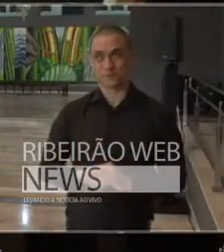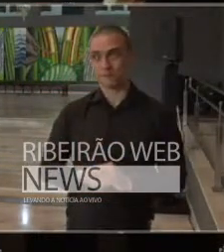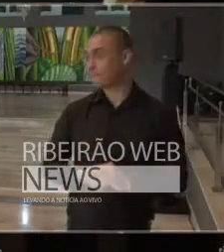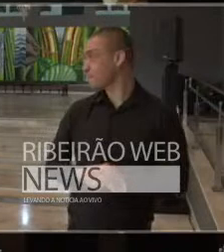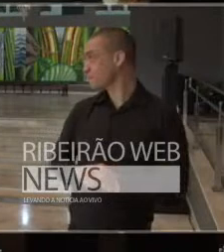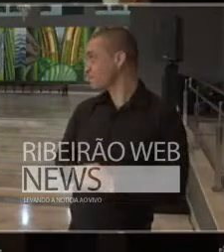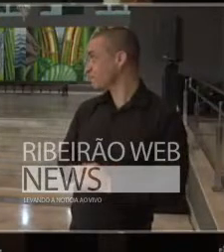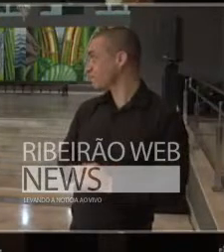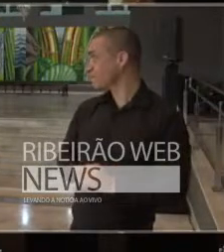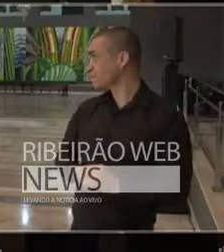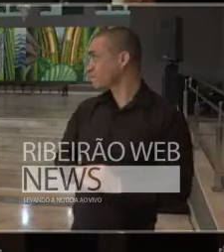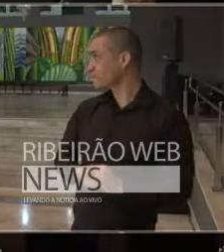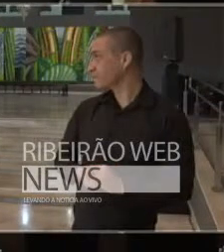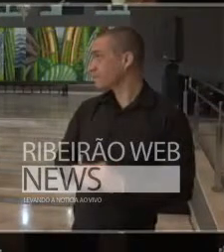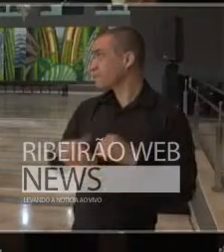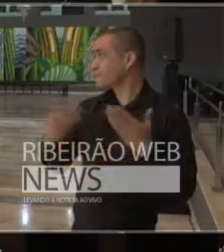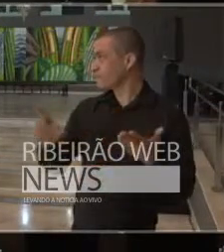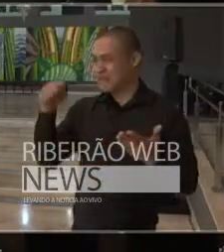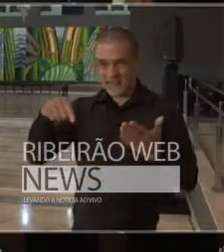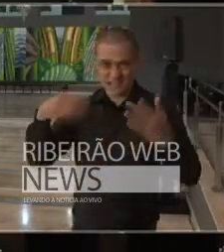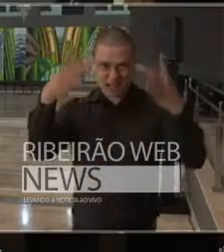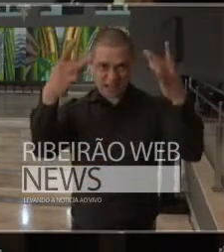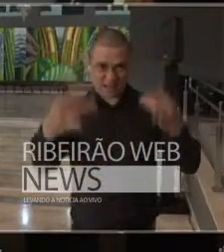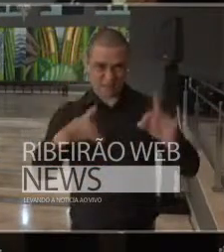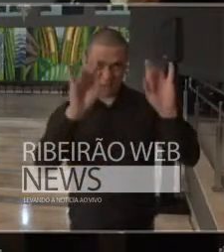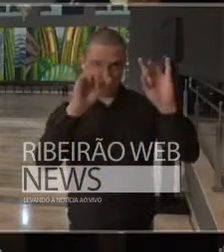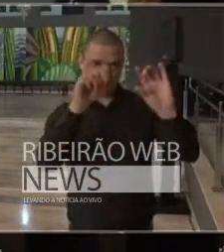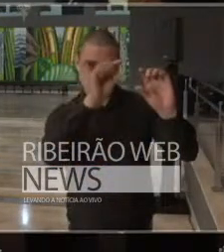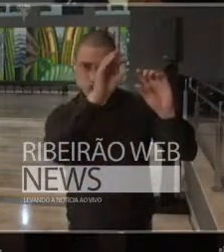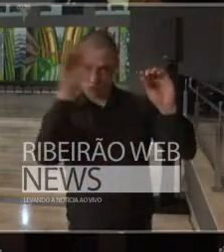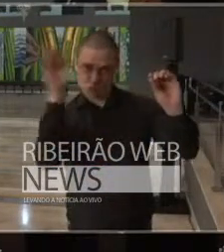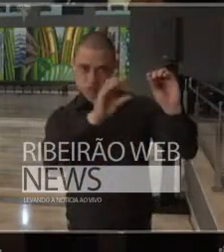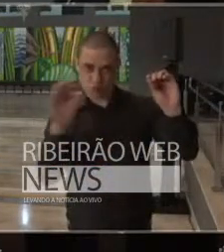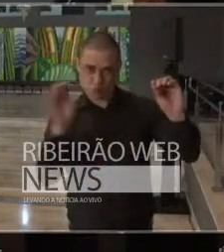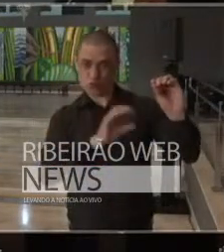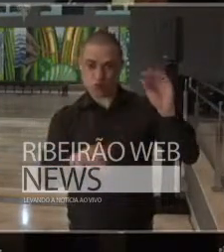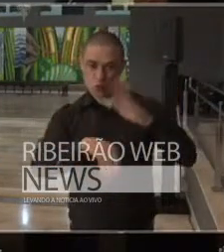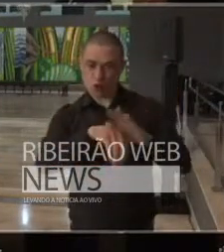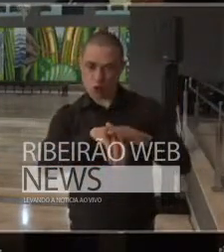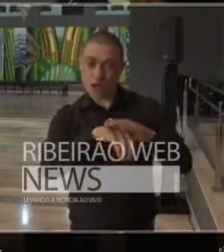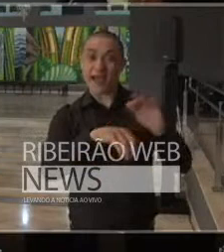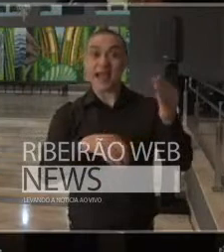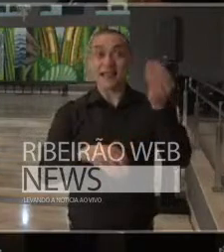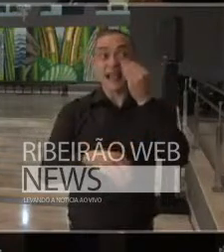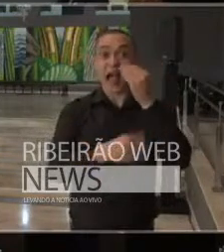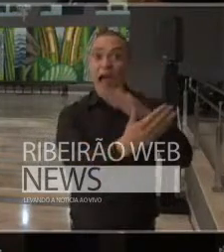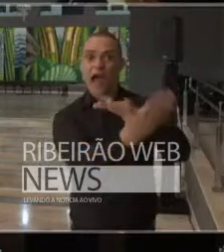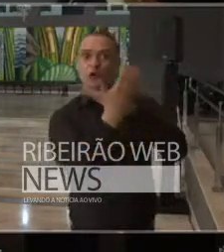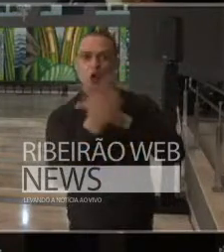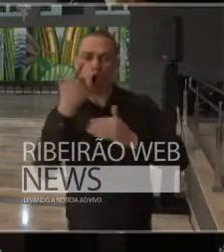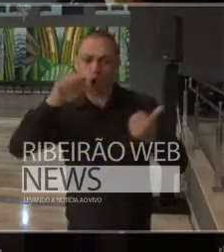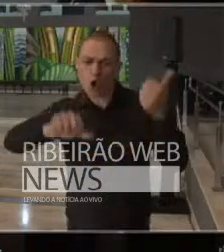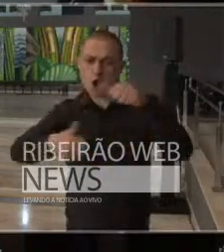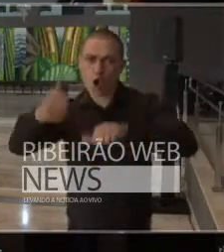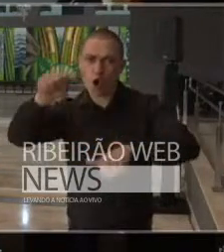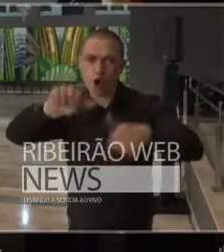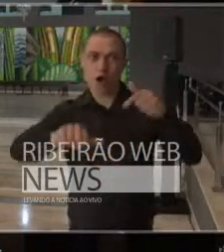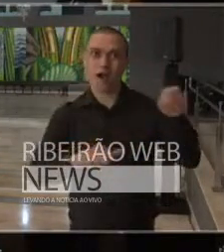A partir dessas especificações e dos testes que eles nos ajudaram a